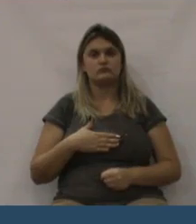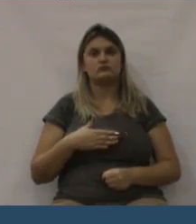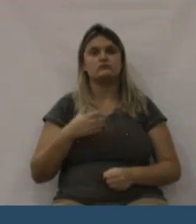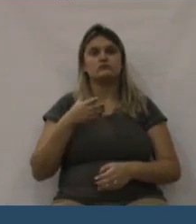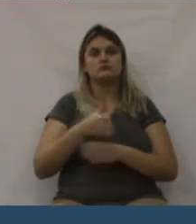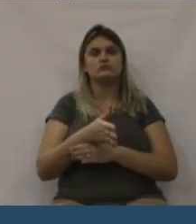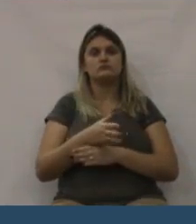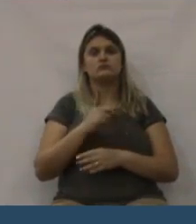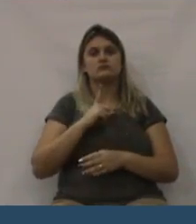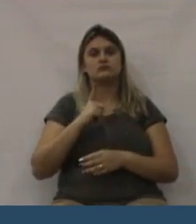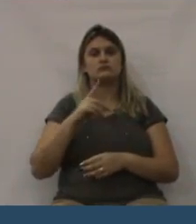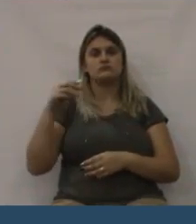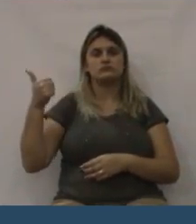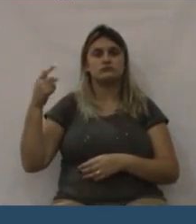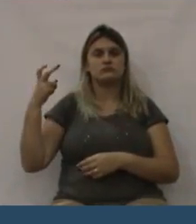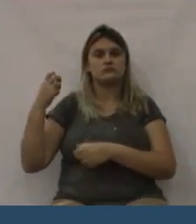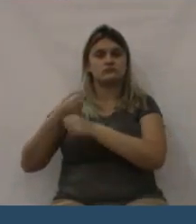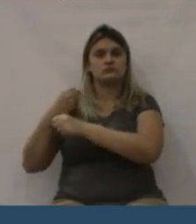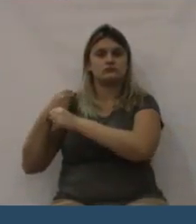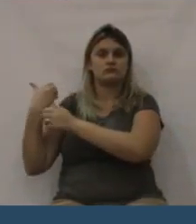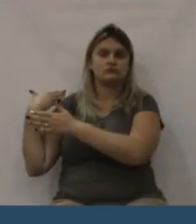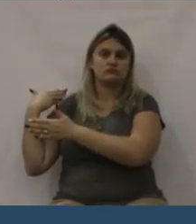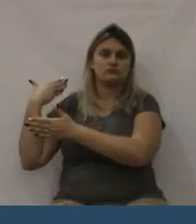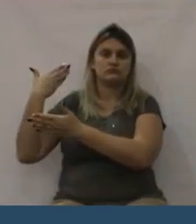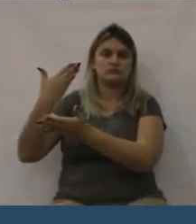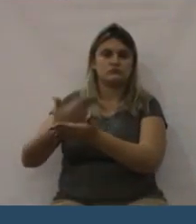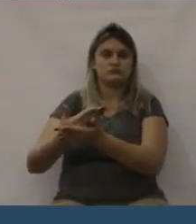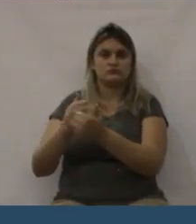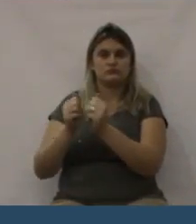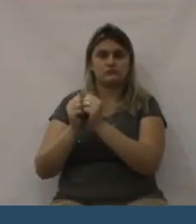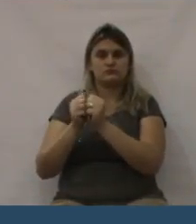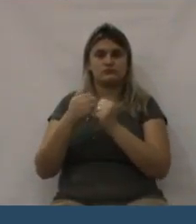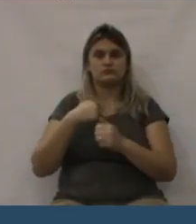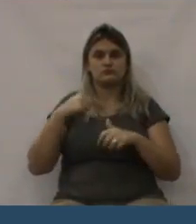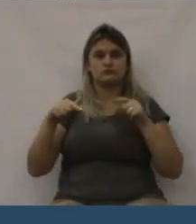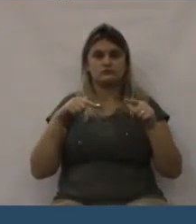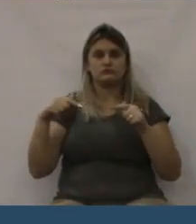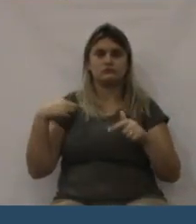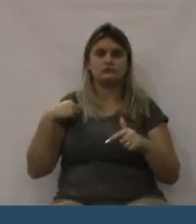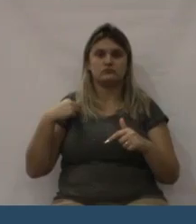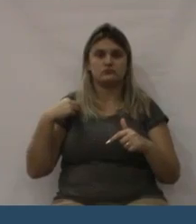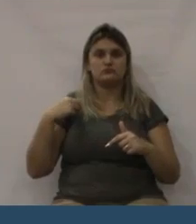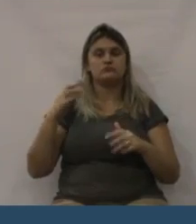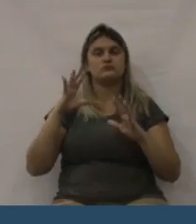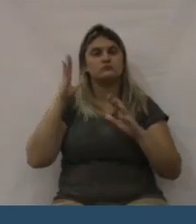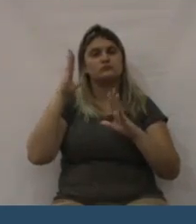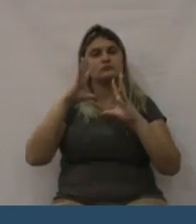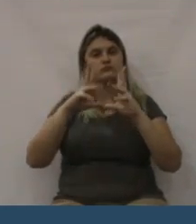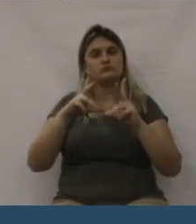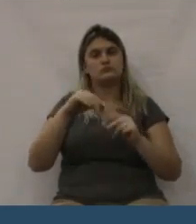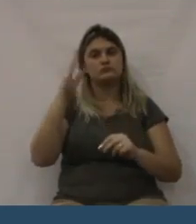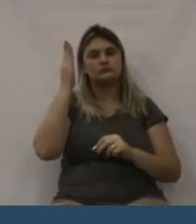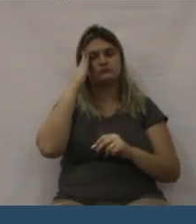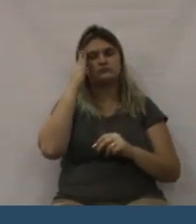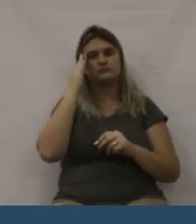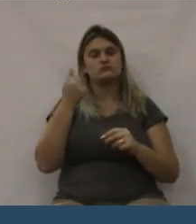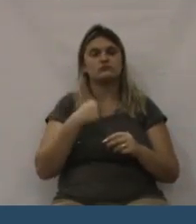para a compra de um novo ônibus no valor de 350 mil reais e